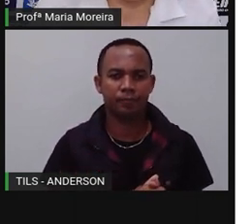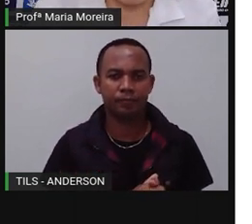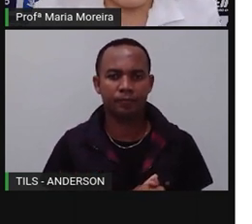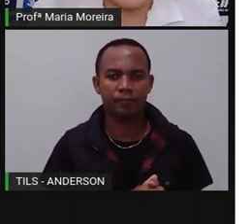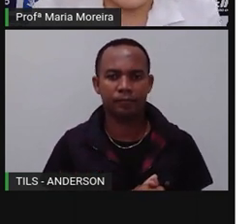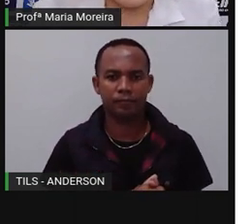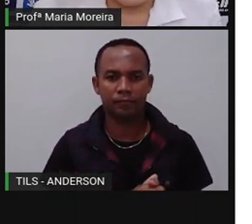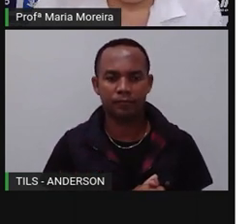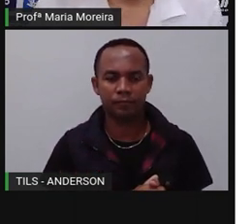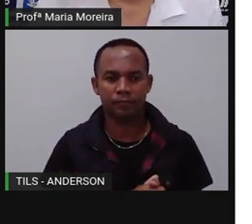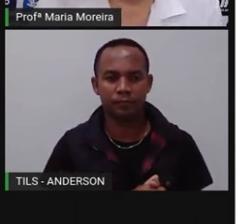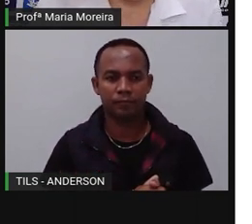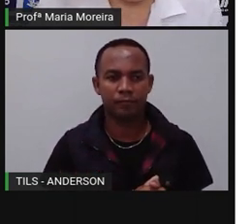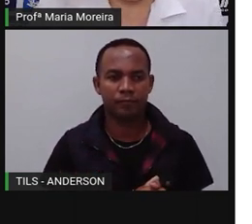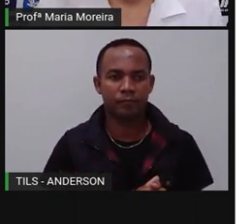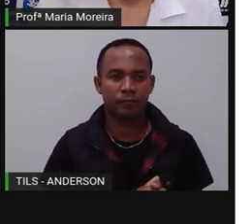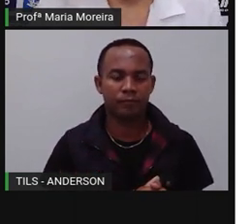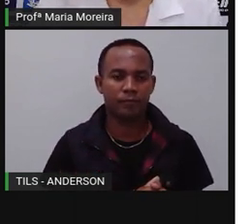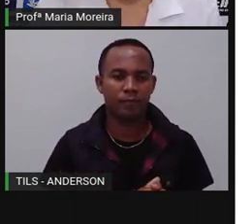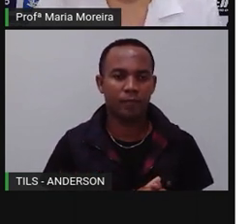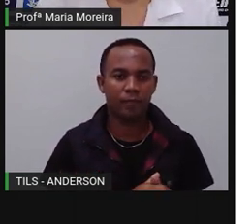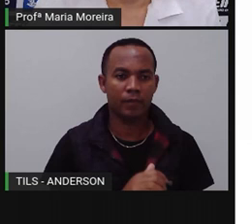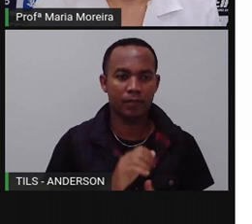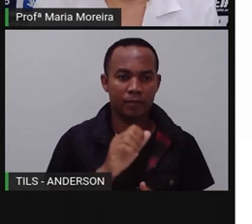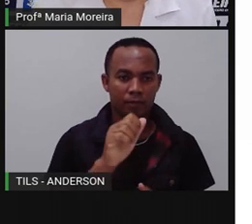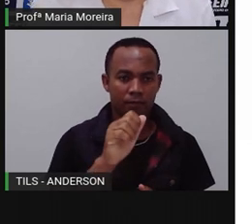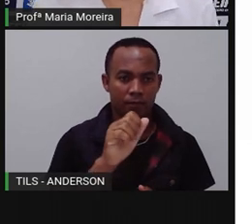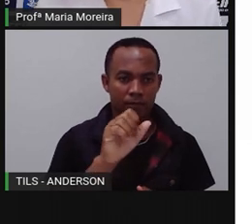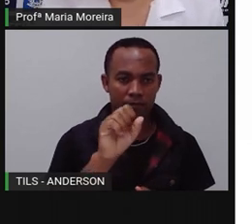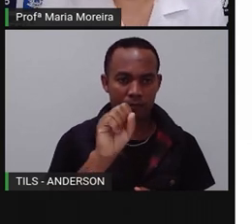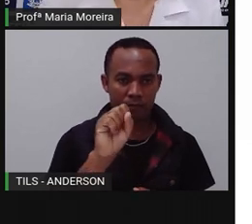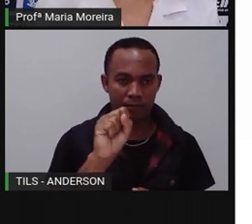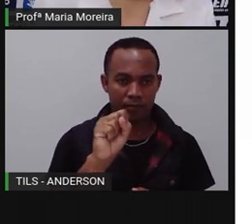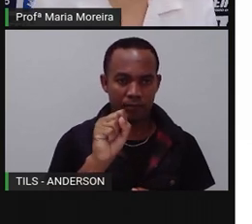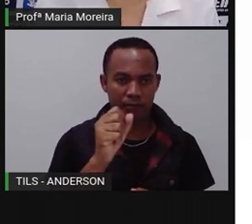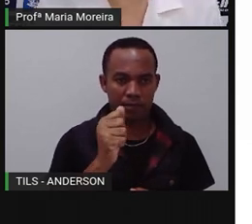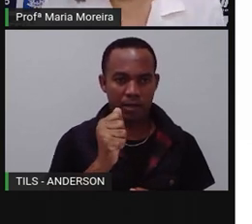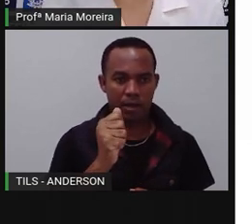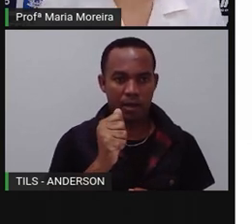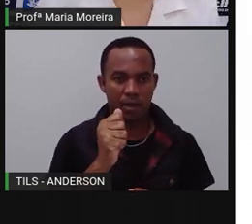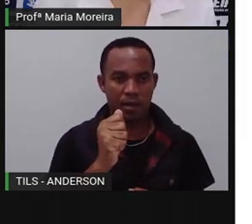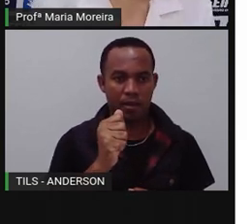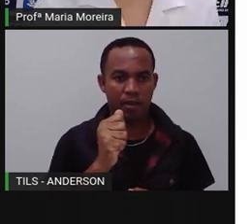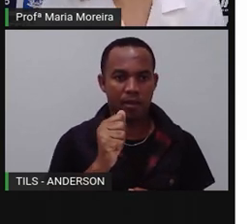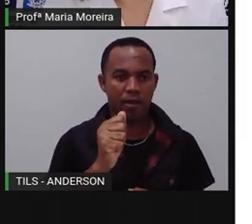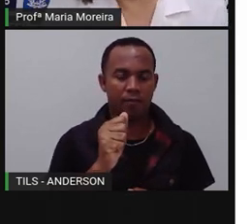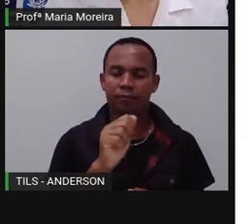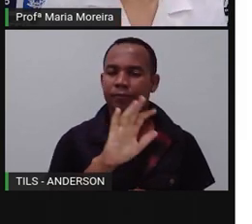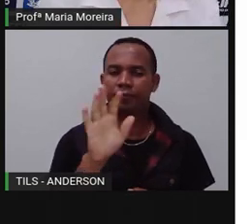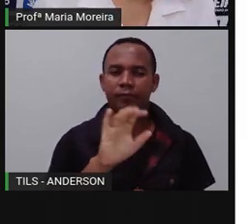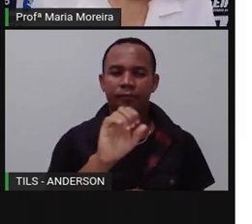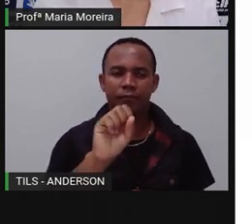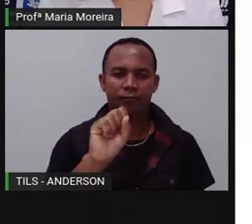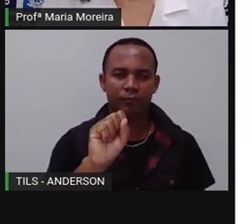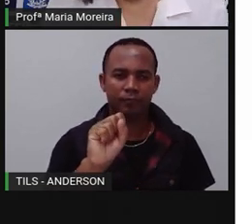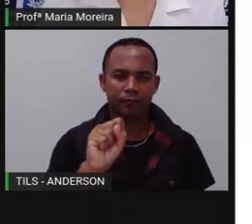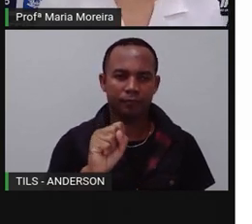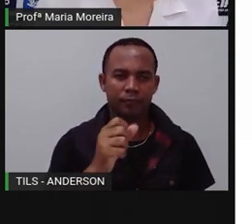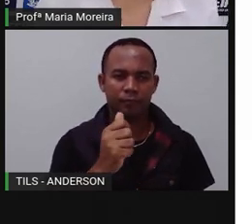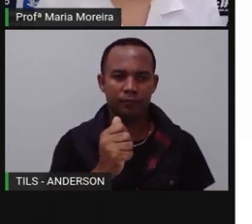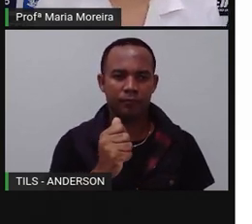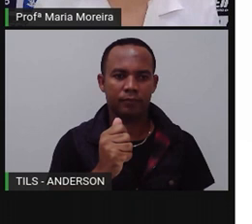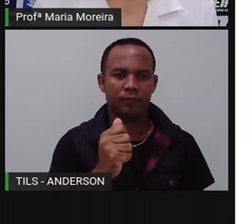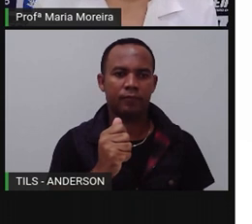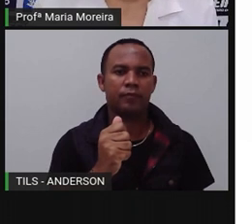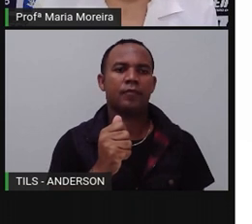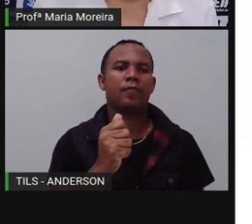absurdamente pobres, né? O Saara. Já ouviram? No deserto do Saara, procura um grande amor. Como